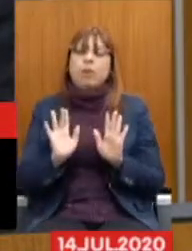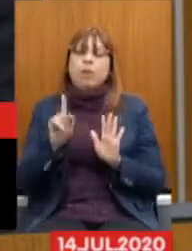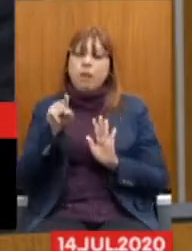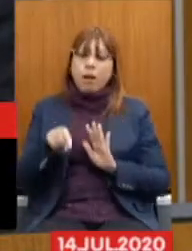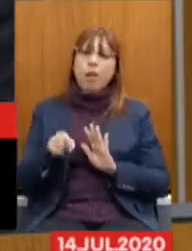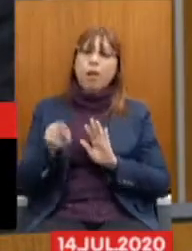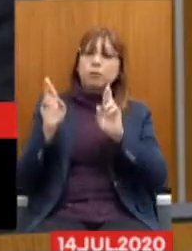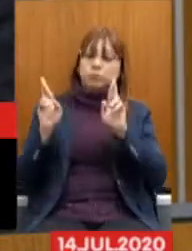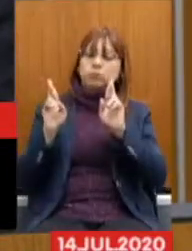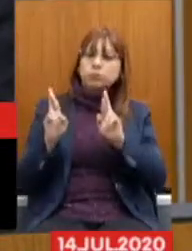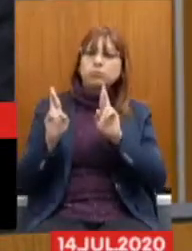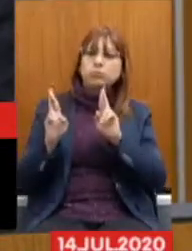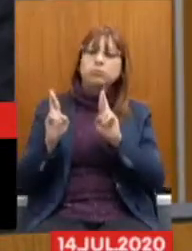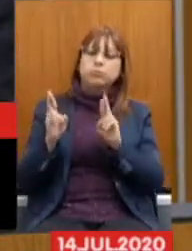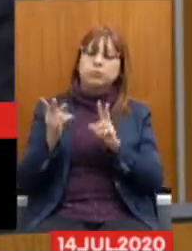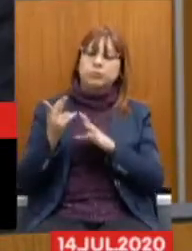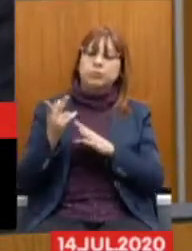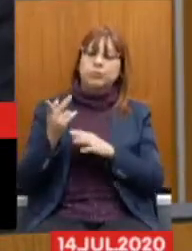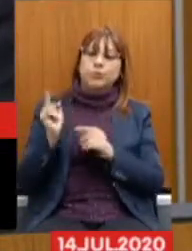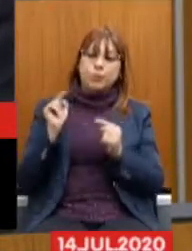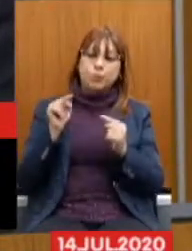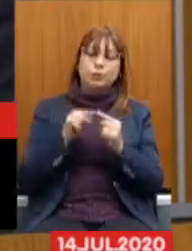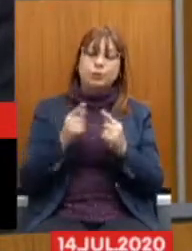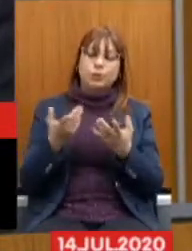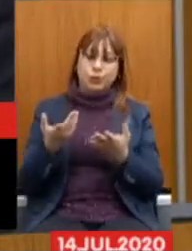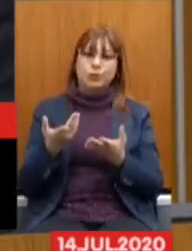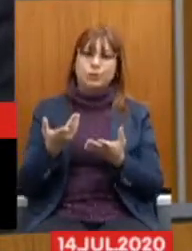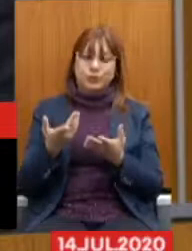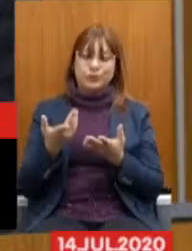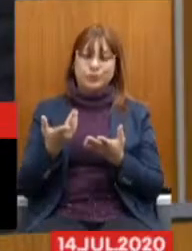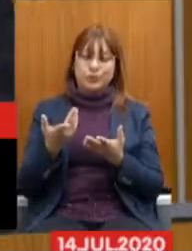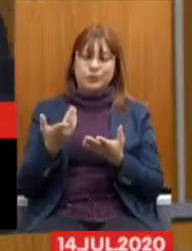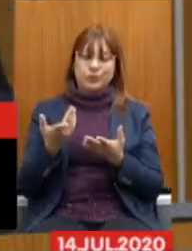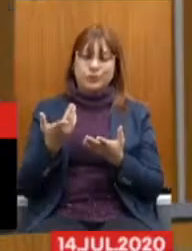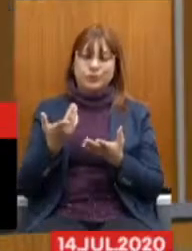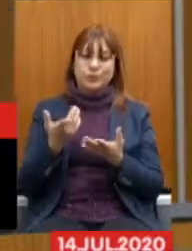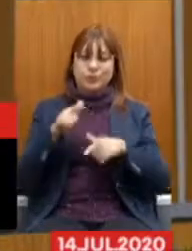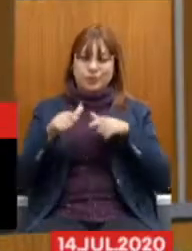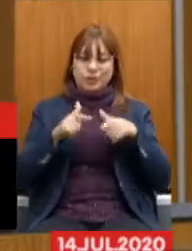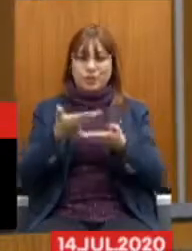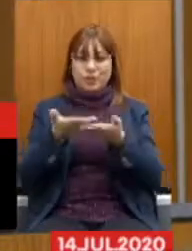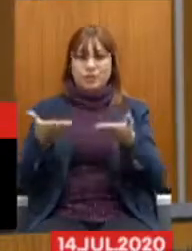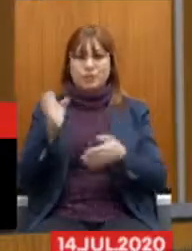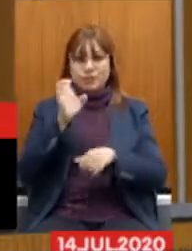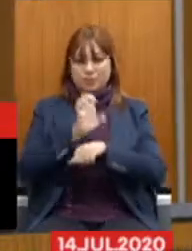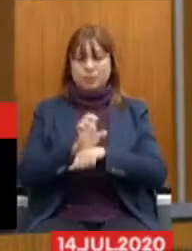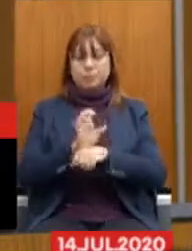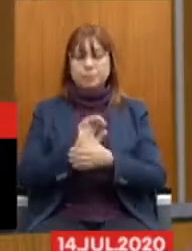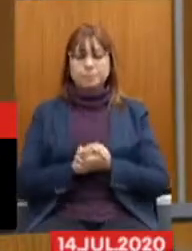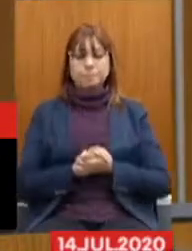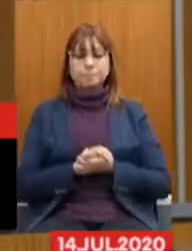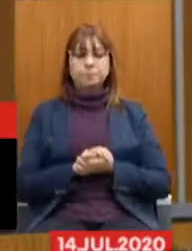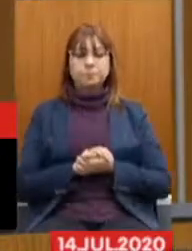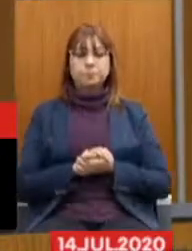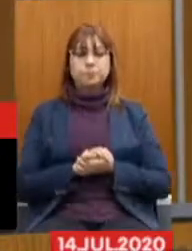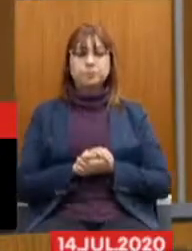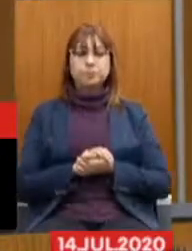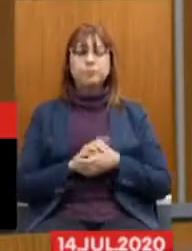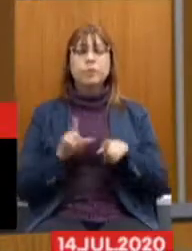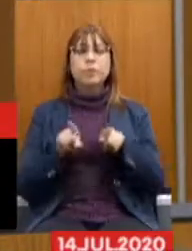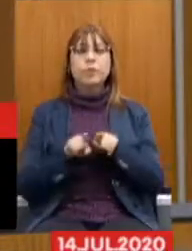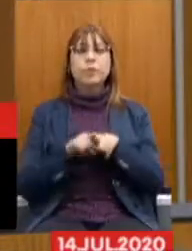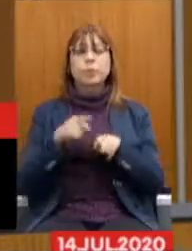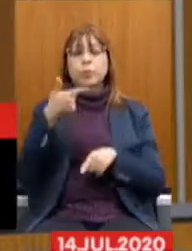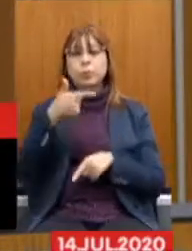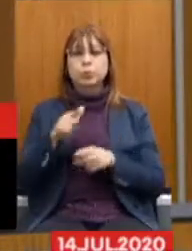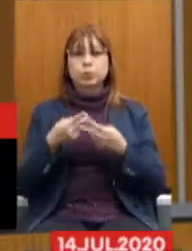é a própria razão de ser do Estado. Com relação a um outro aspecto